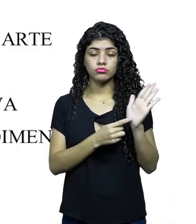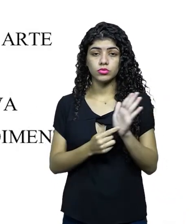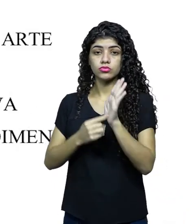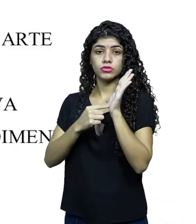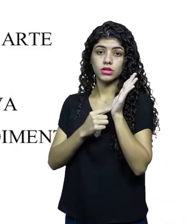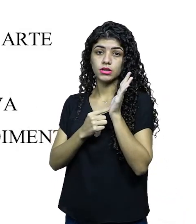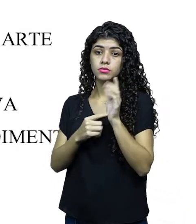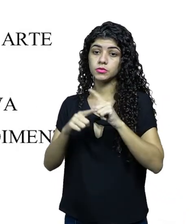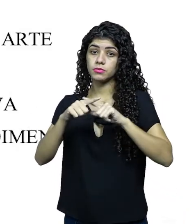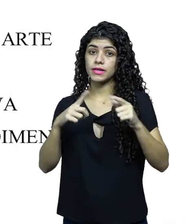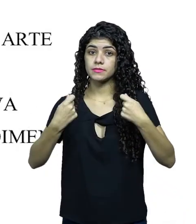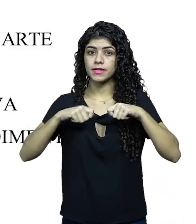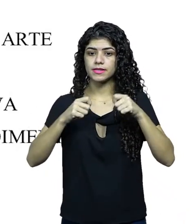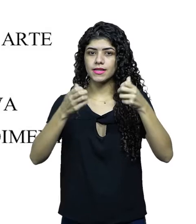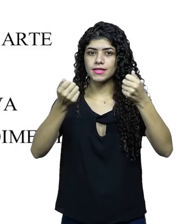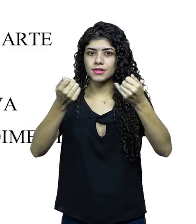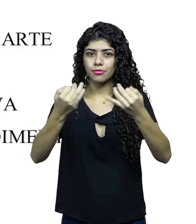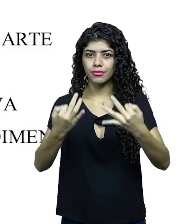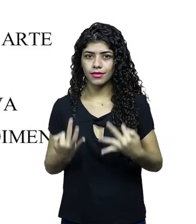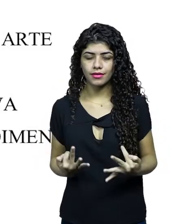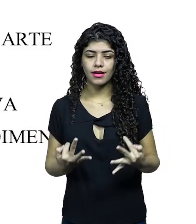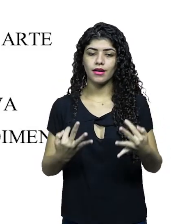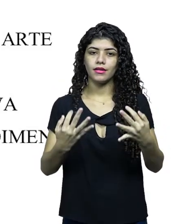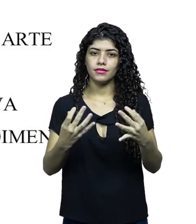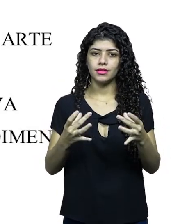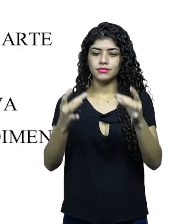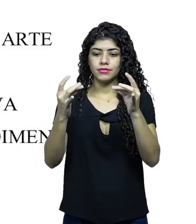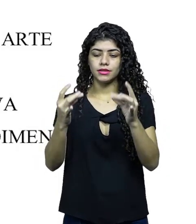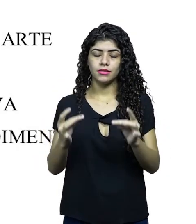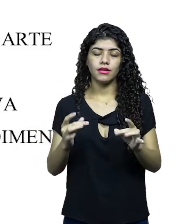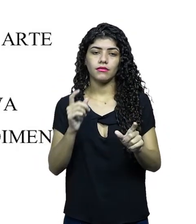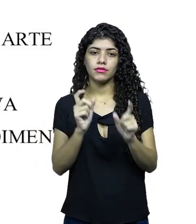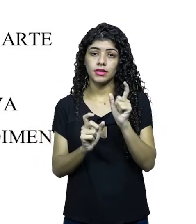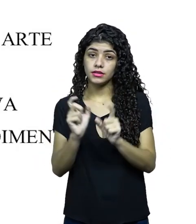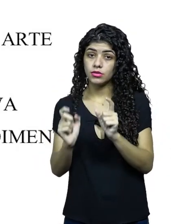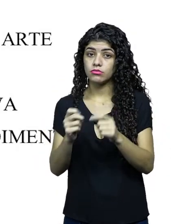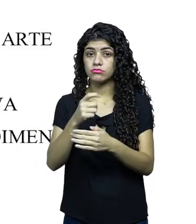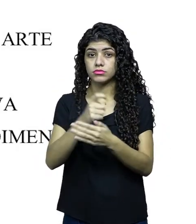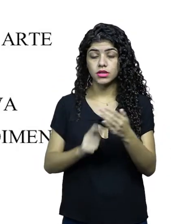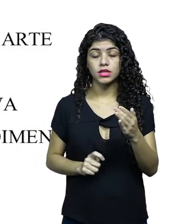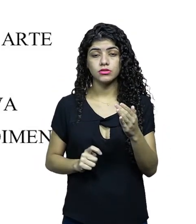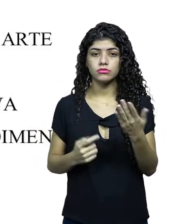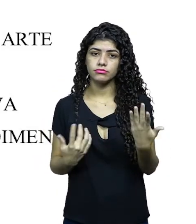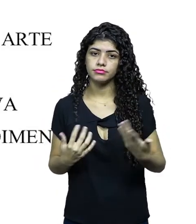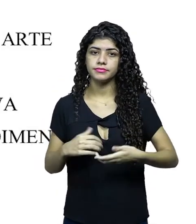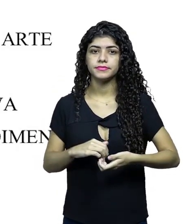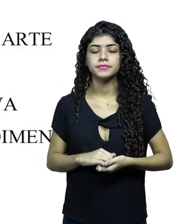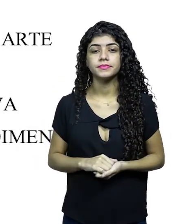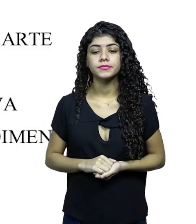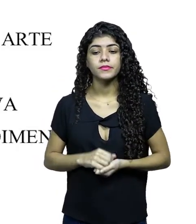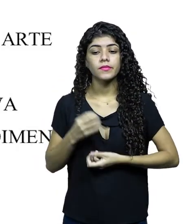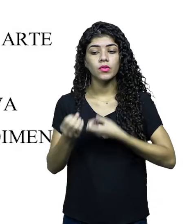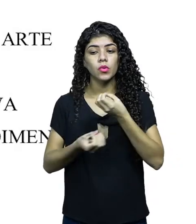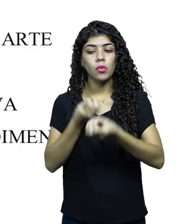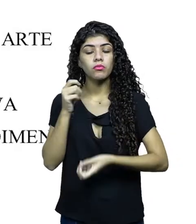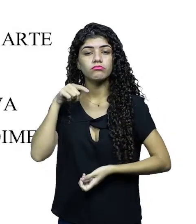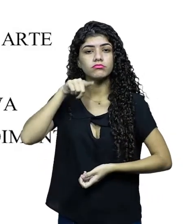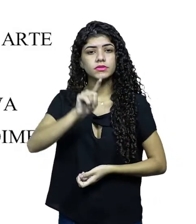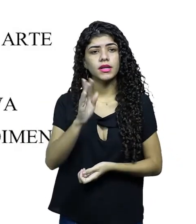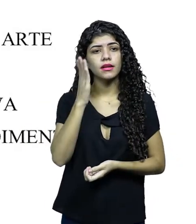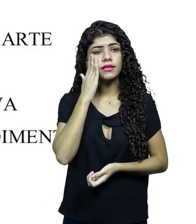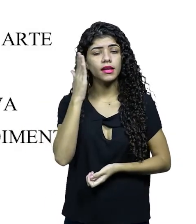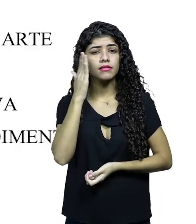Bom, a gente mostrou as ilustrações, mas a gente vai ter que falar sobre elas. E esse texto é justamente aí, tá?